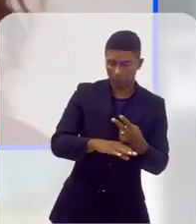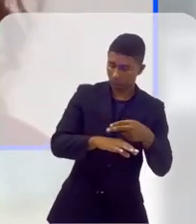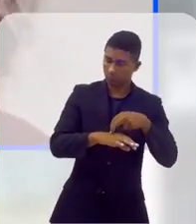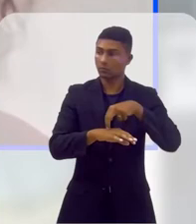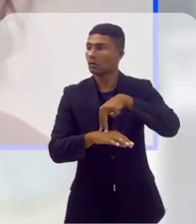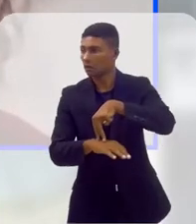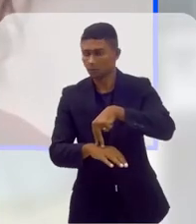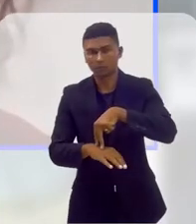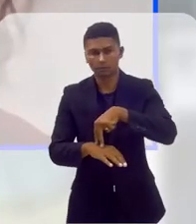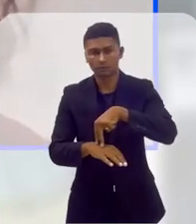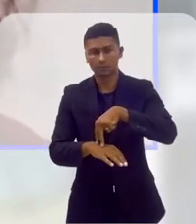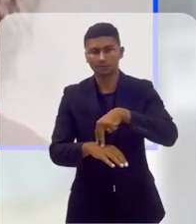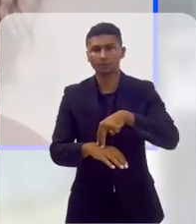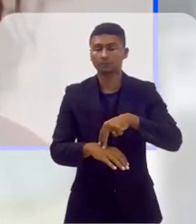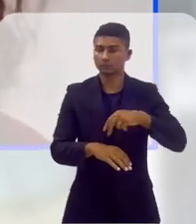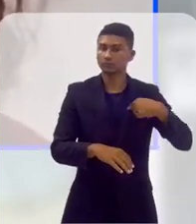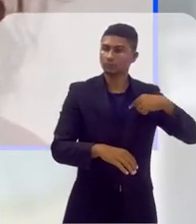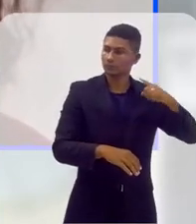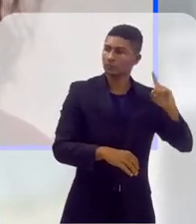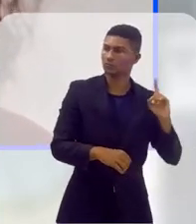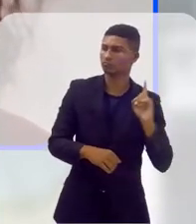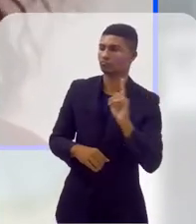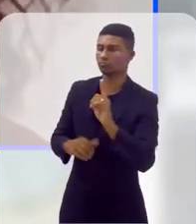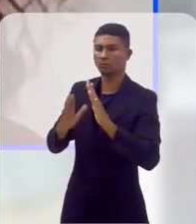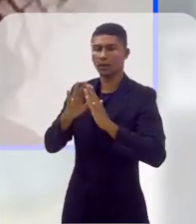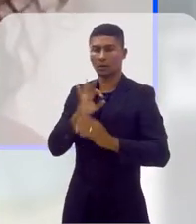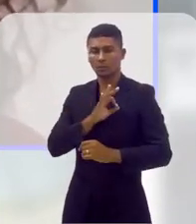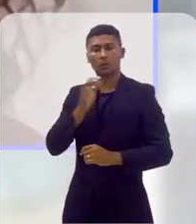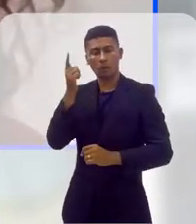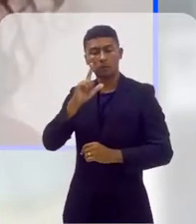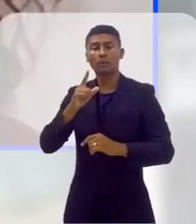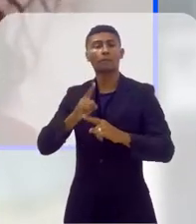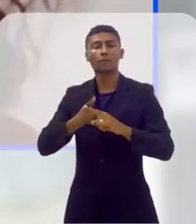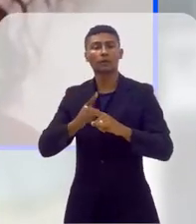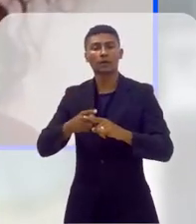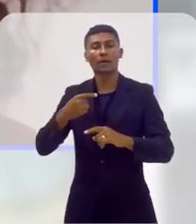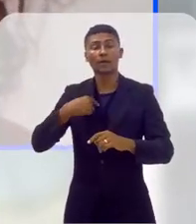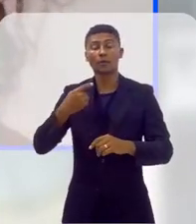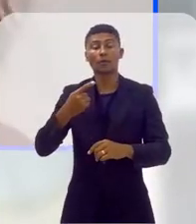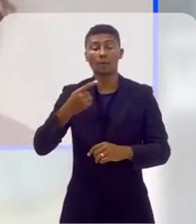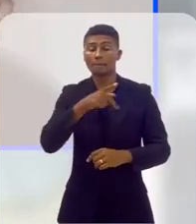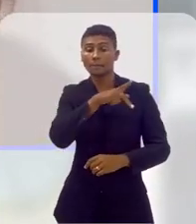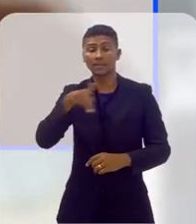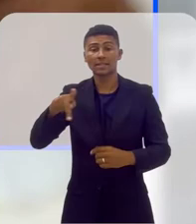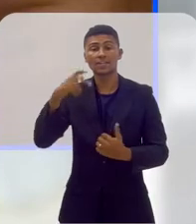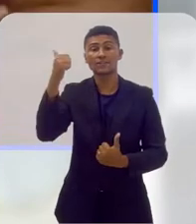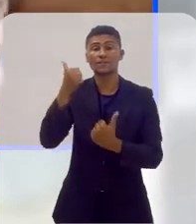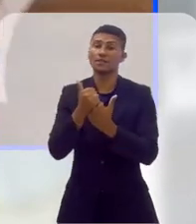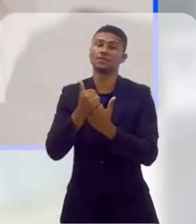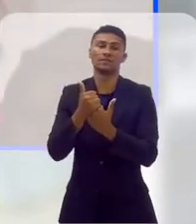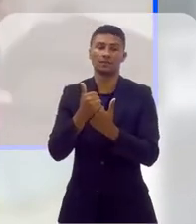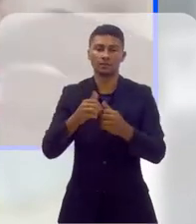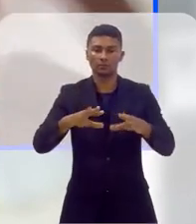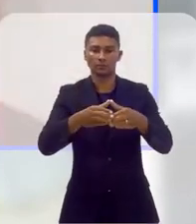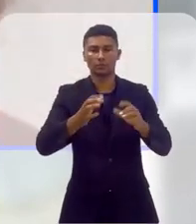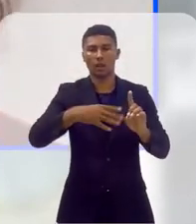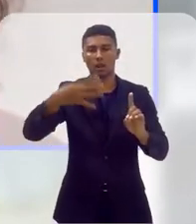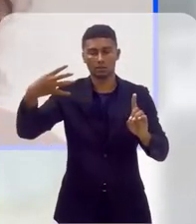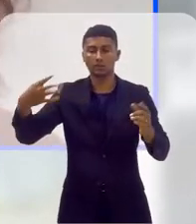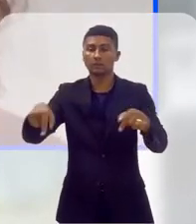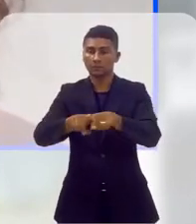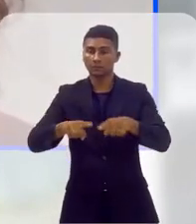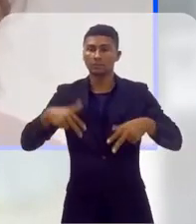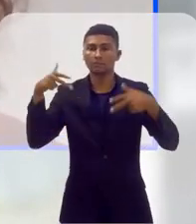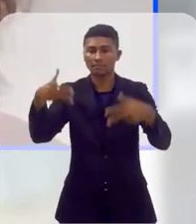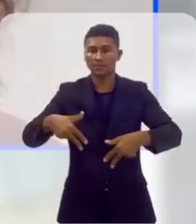Eu só consegui registrar a ocorrência porque, na época, eu era vice-presidente do Conselho Estadual LGBTQI a mais, militante